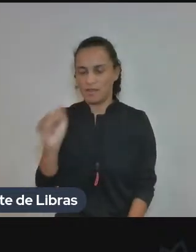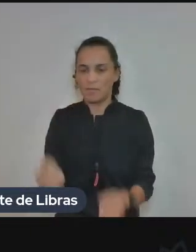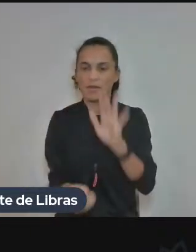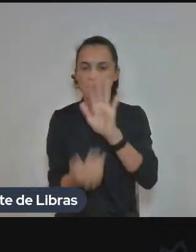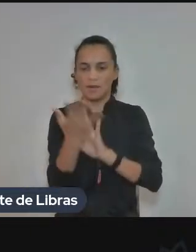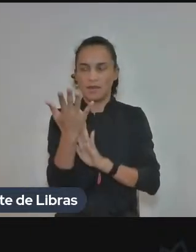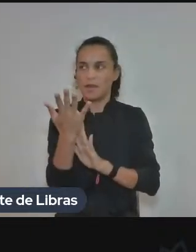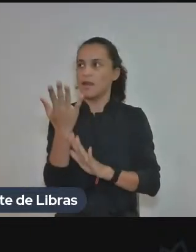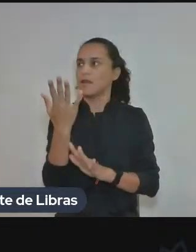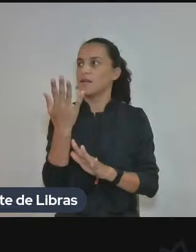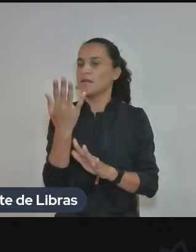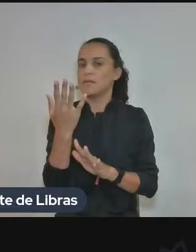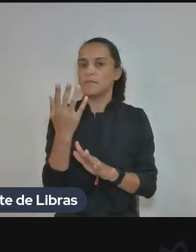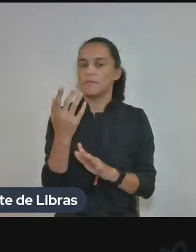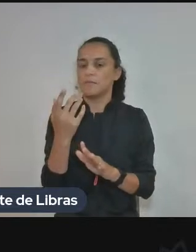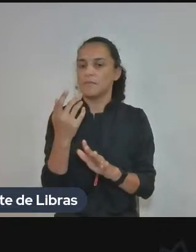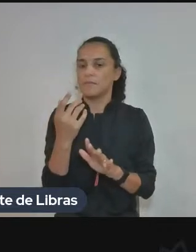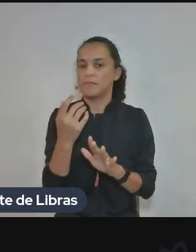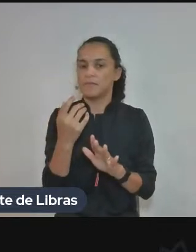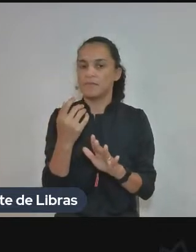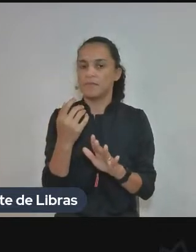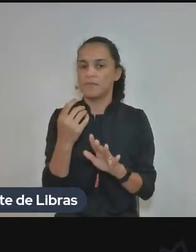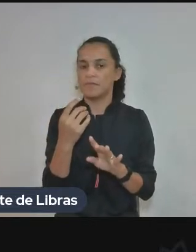Janaína Madeira da Silva.